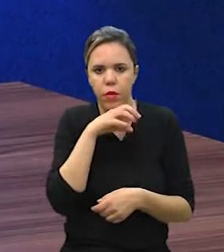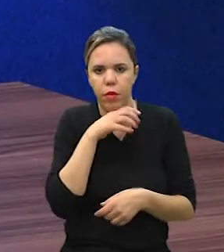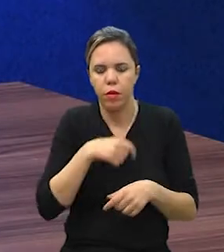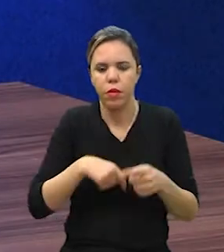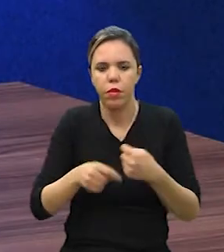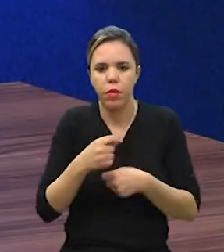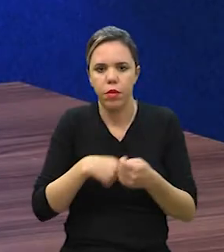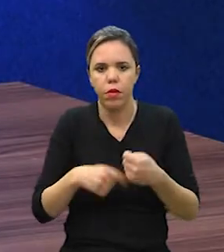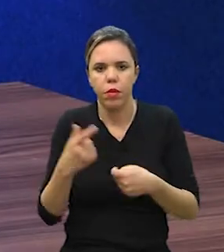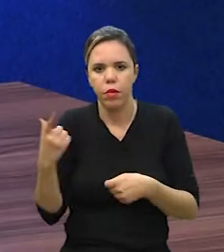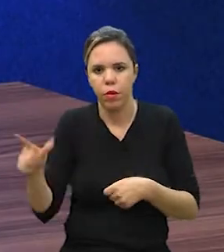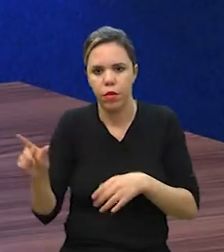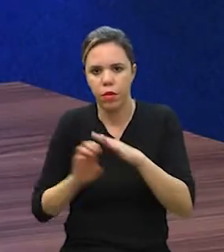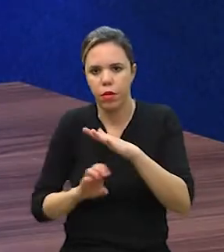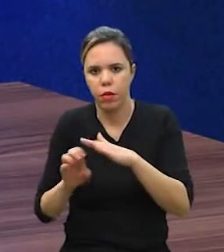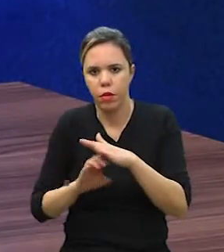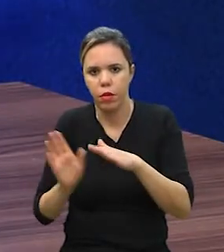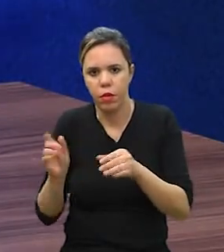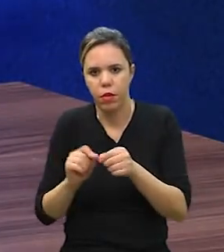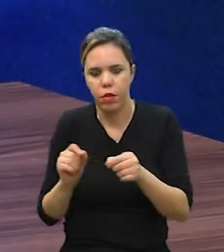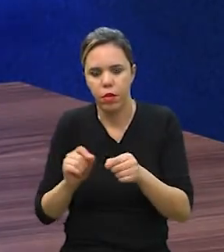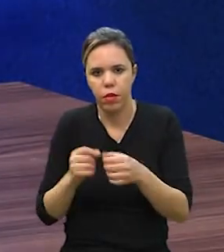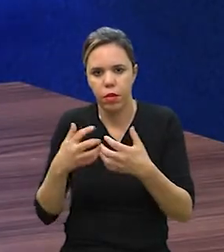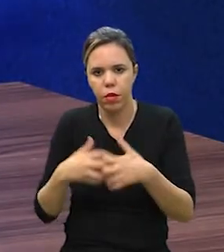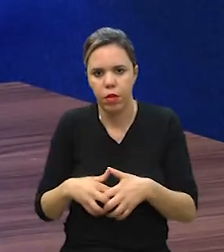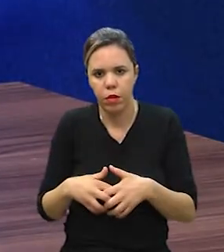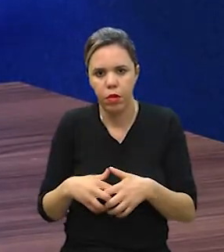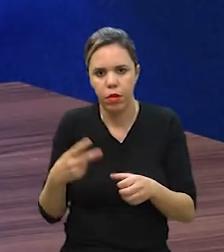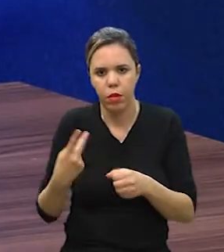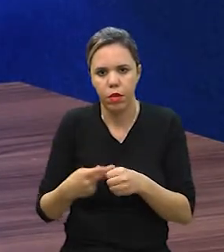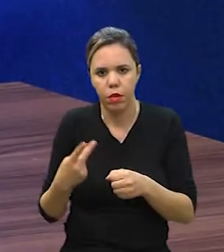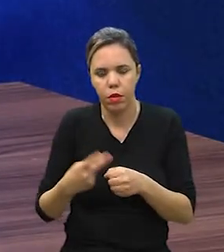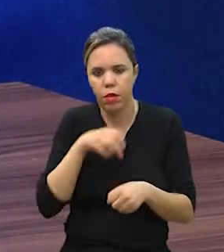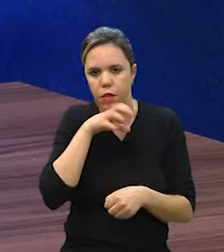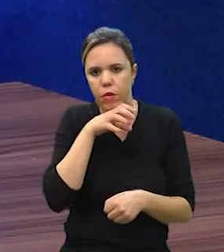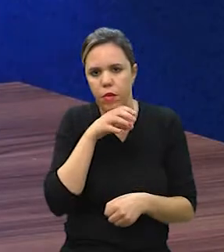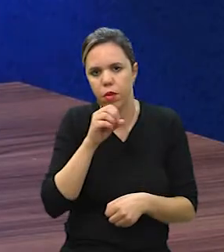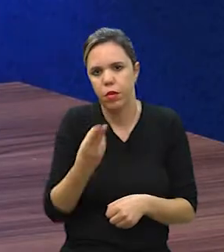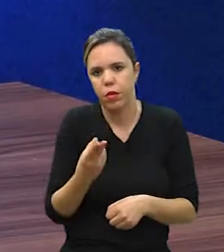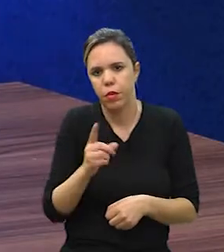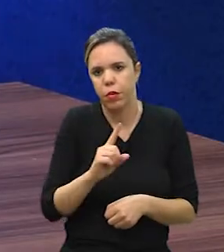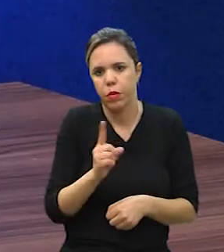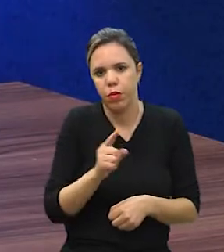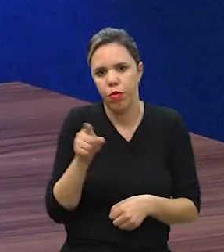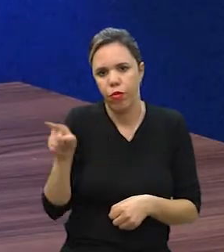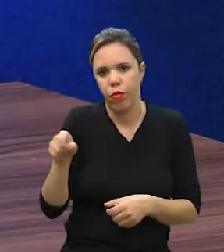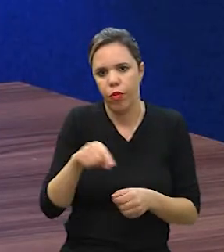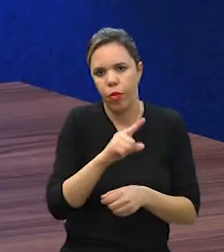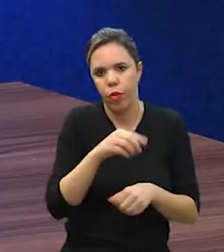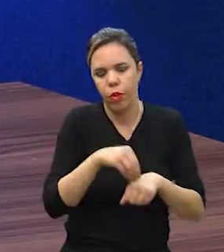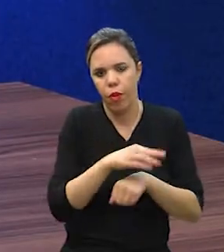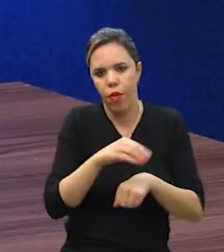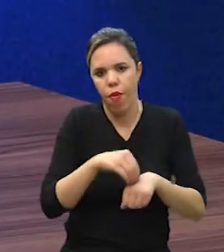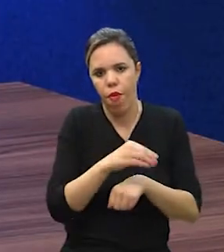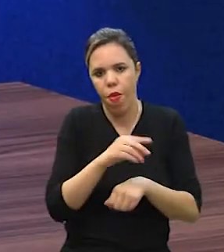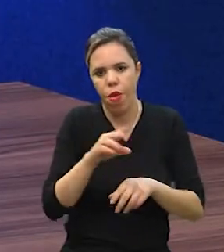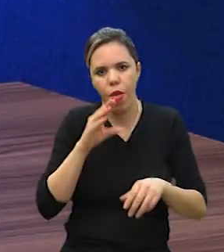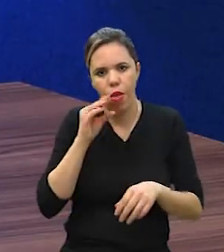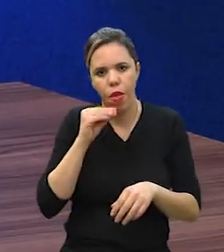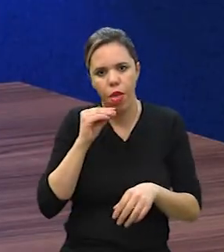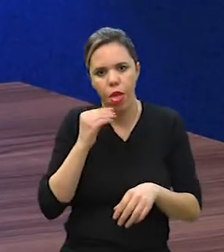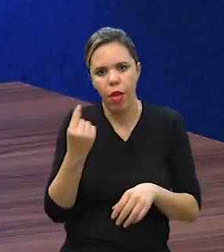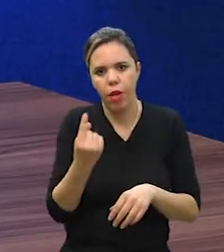Então, vocês têm uma outra empresa que já faz produtos pet? Ou não? Você foi trazendo esses